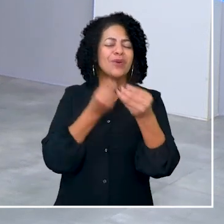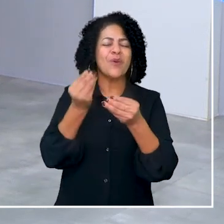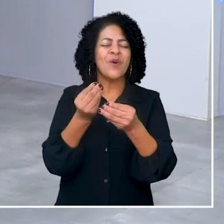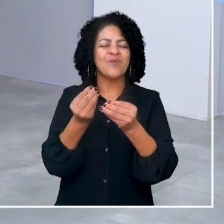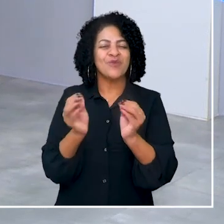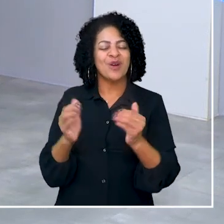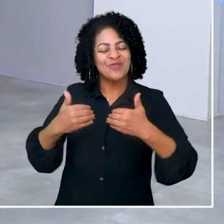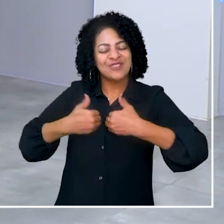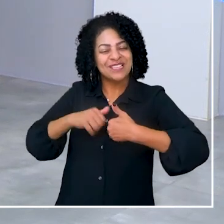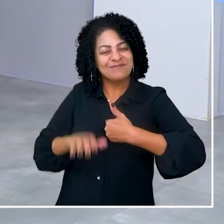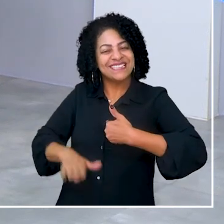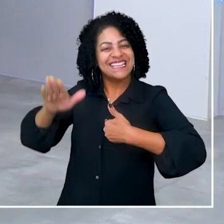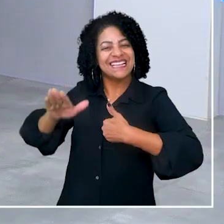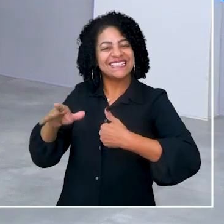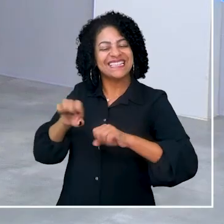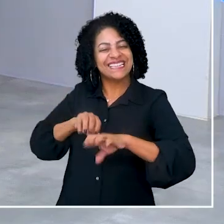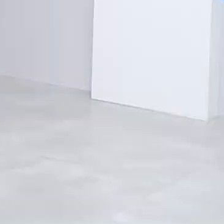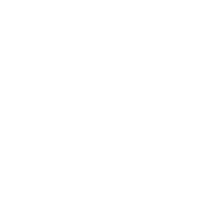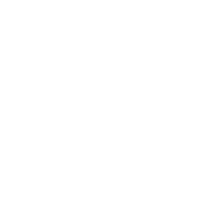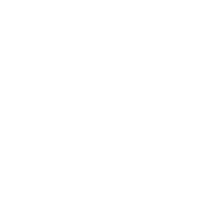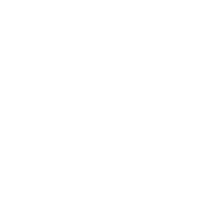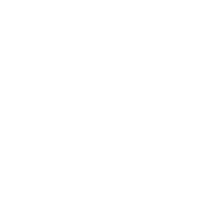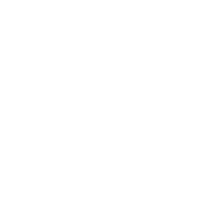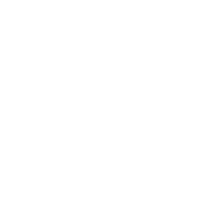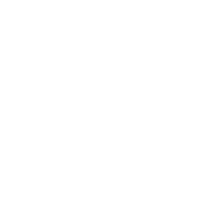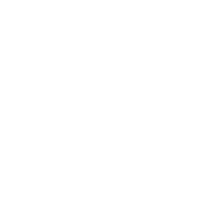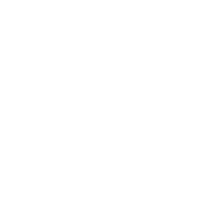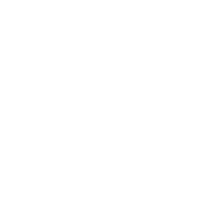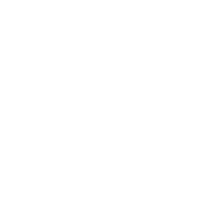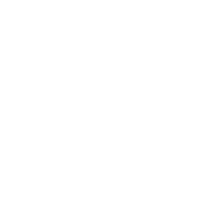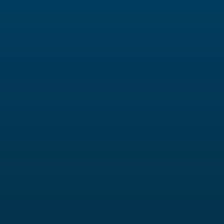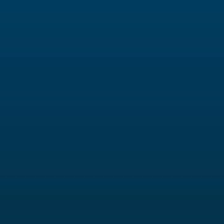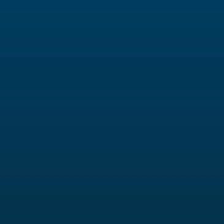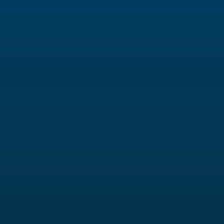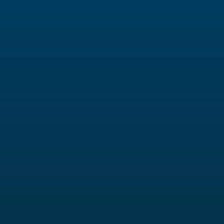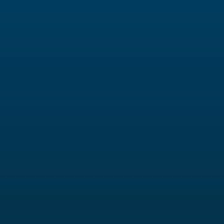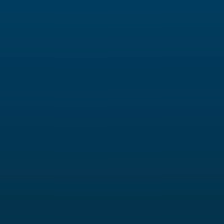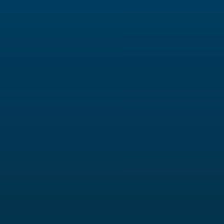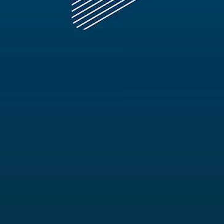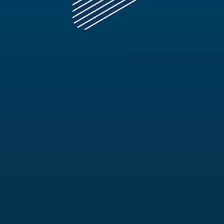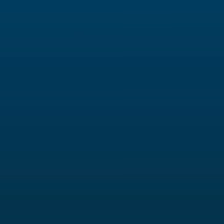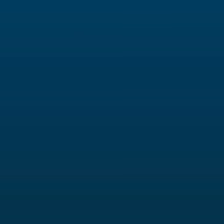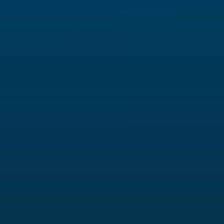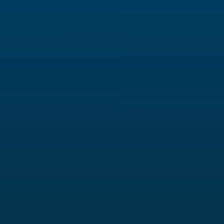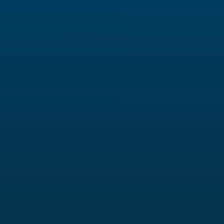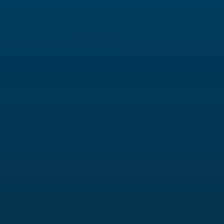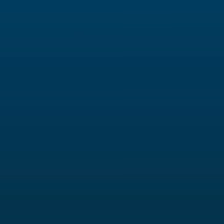para o desenvolvimento das crianças com autismo. e aí e